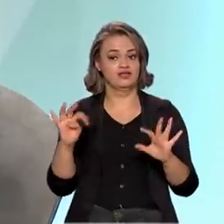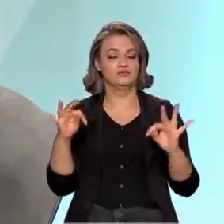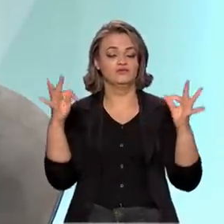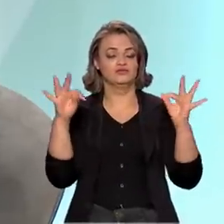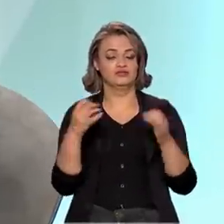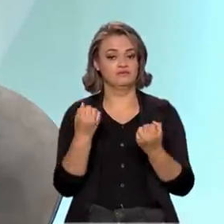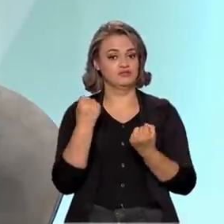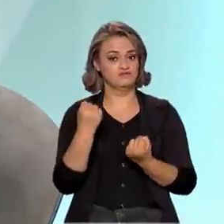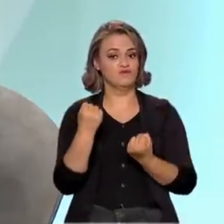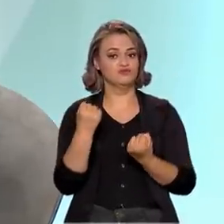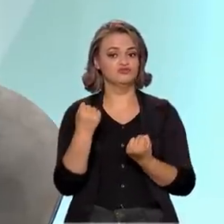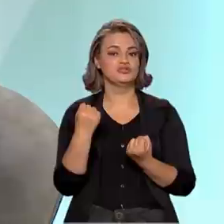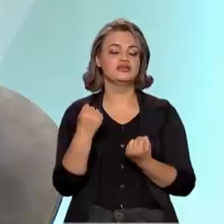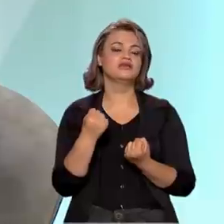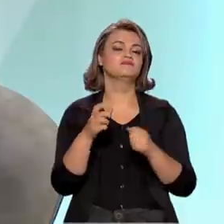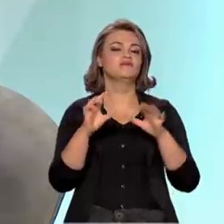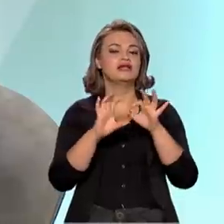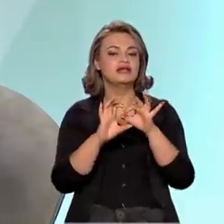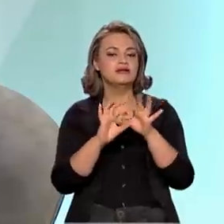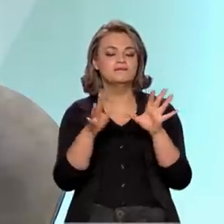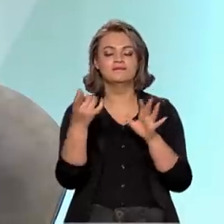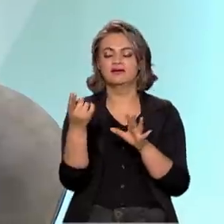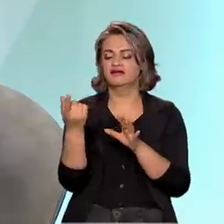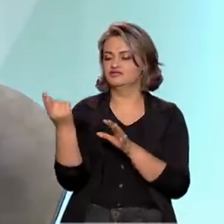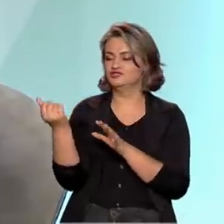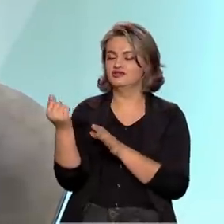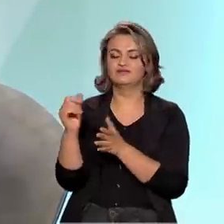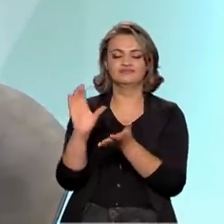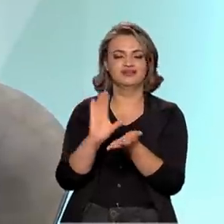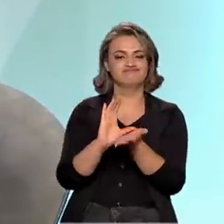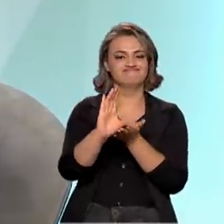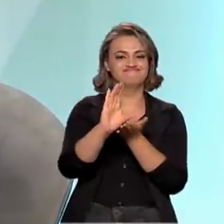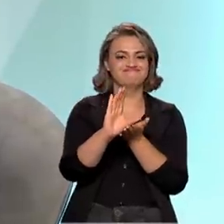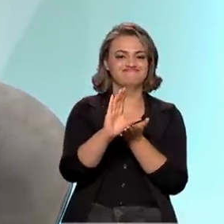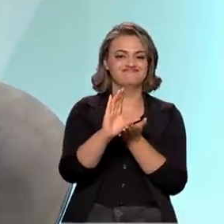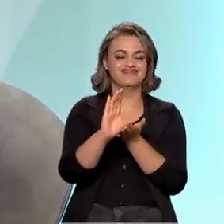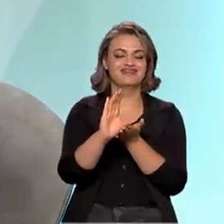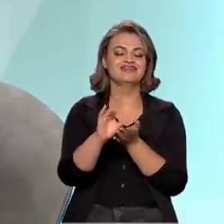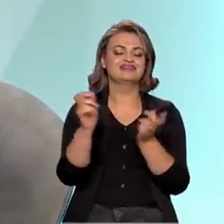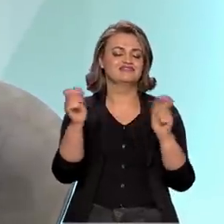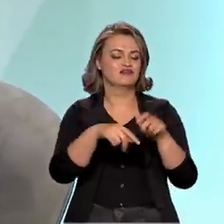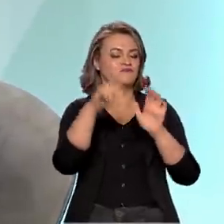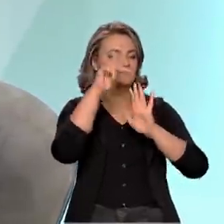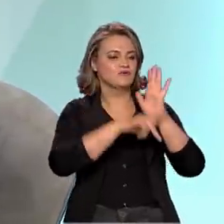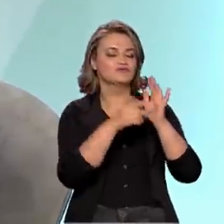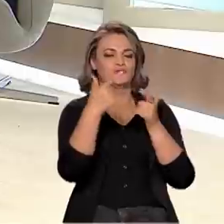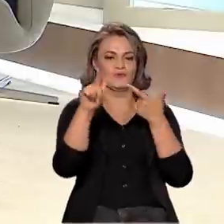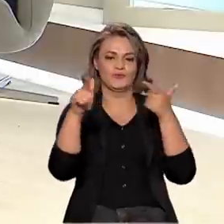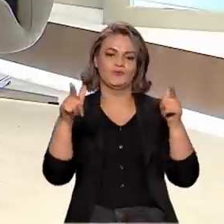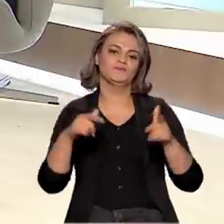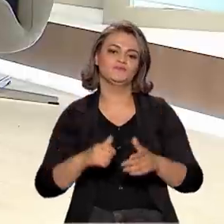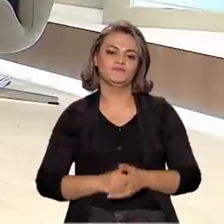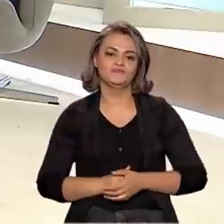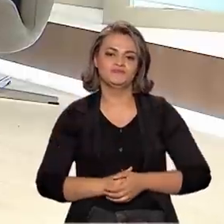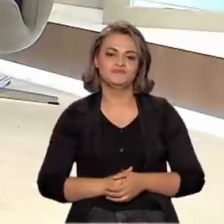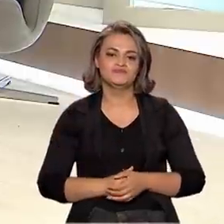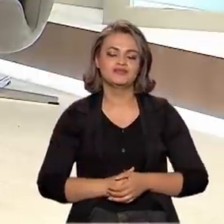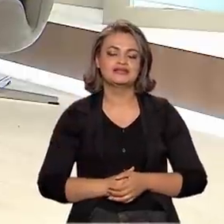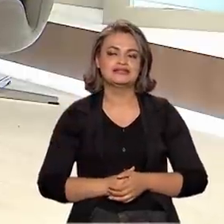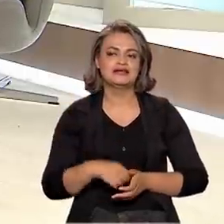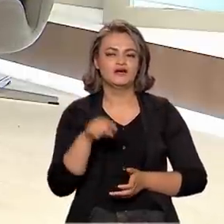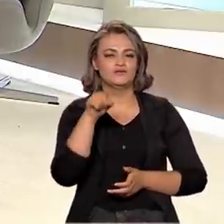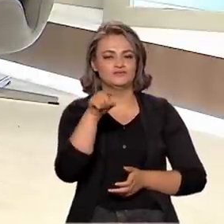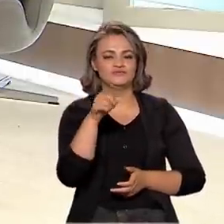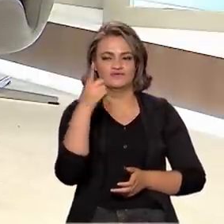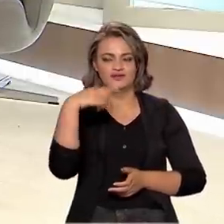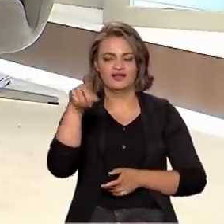a liberação do Fundo Nacional de Desenvolvimento Científico e Tecnológico, vai permitir projetos dessa natureza. Ministro, recentemente o